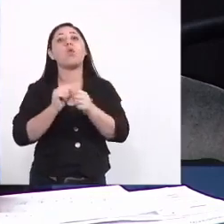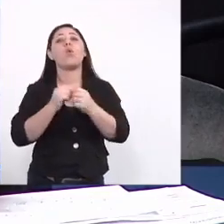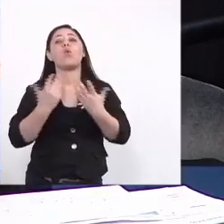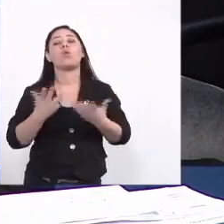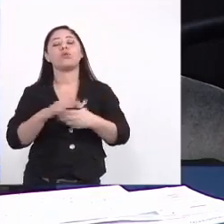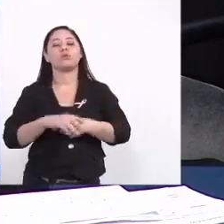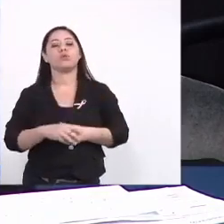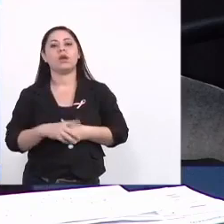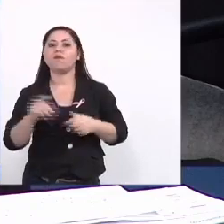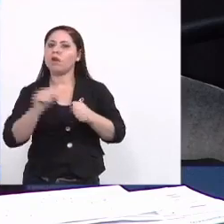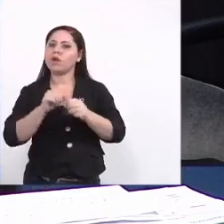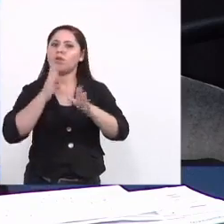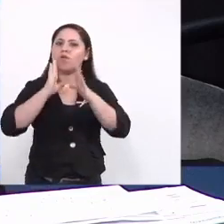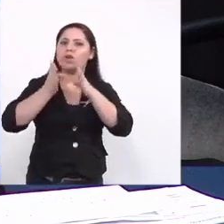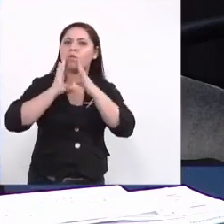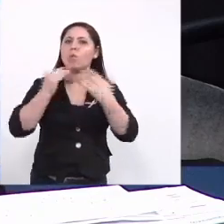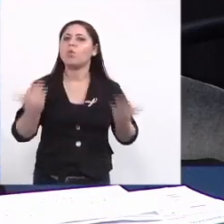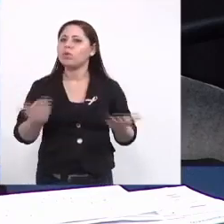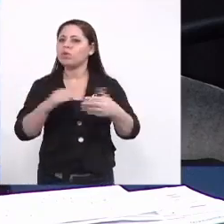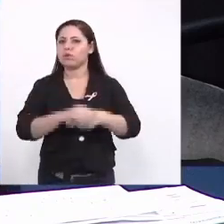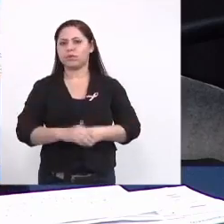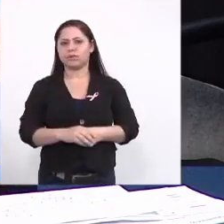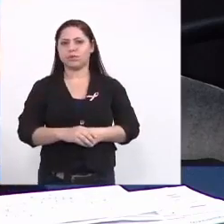faz o seu facebook então